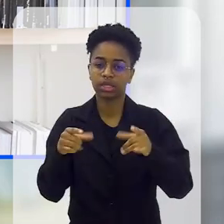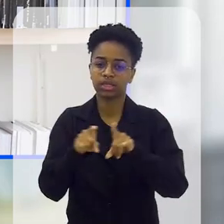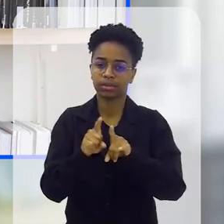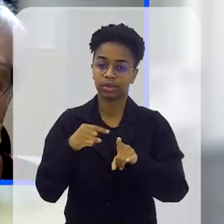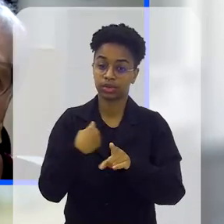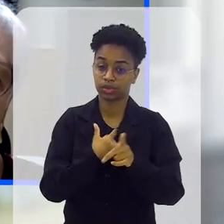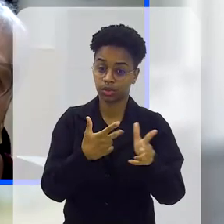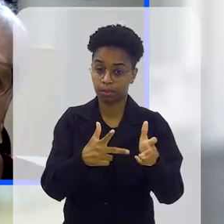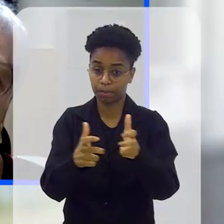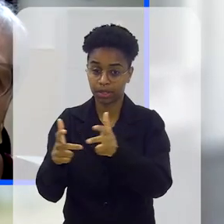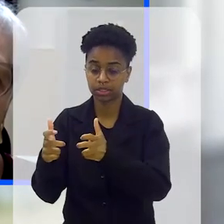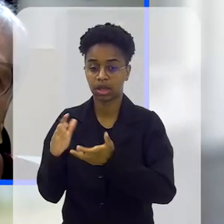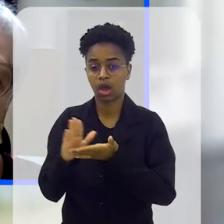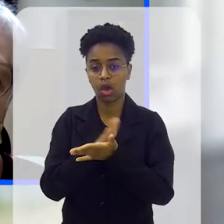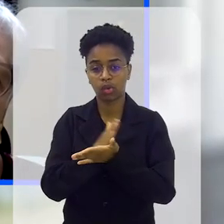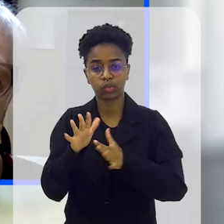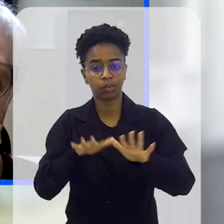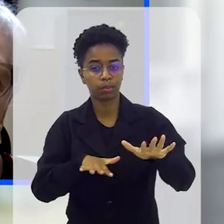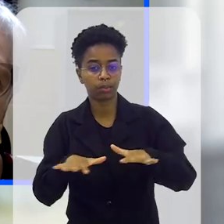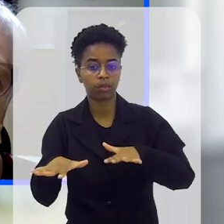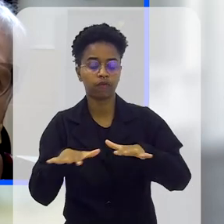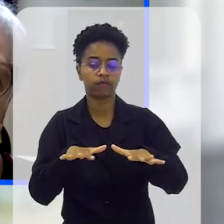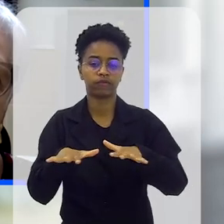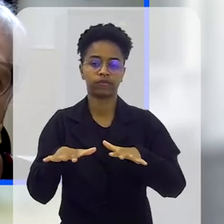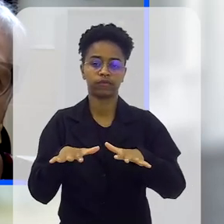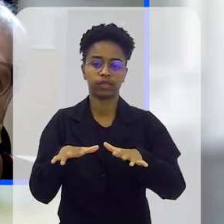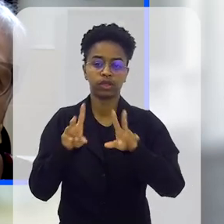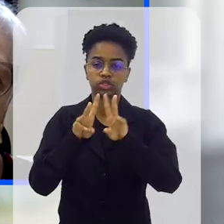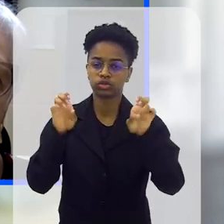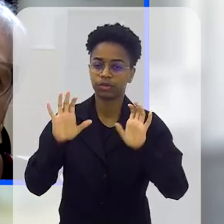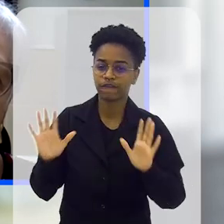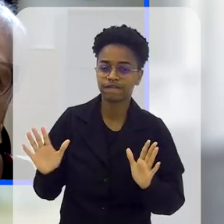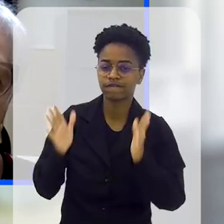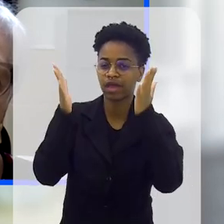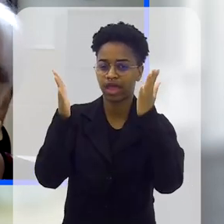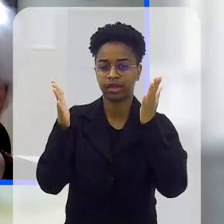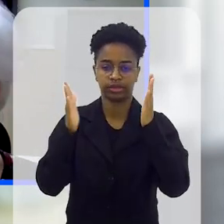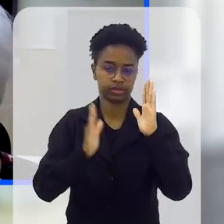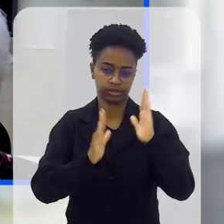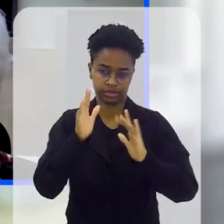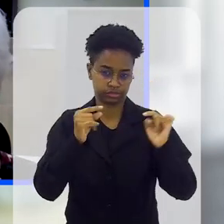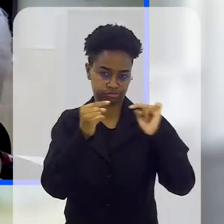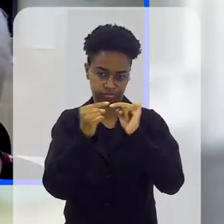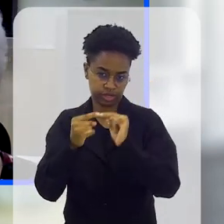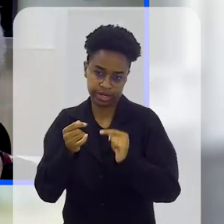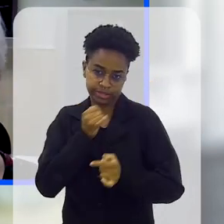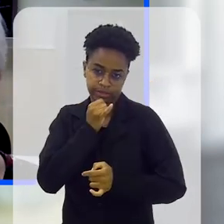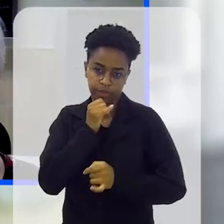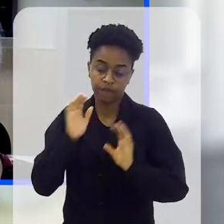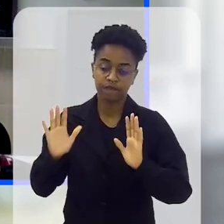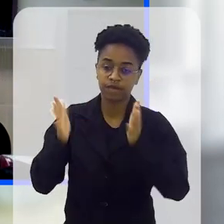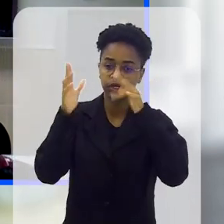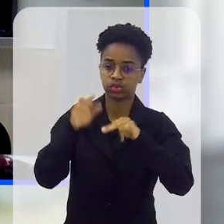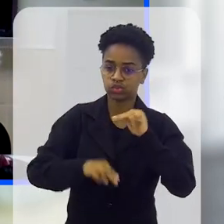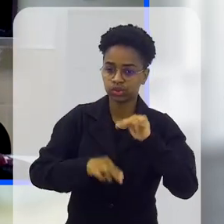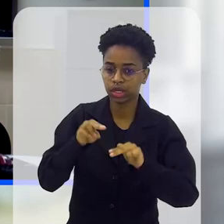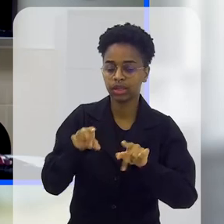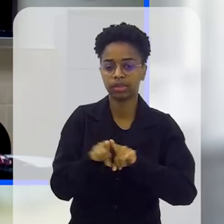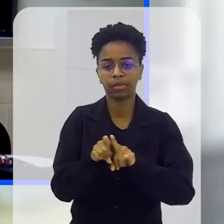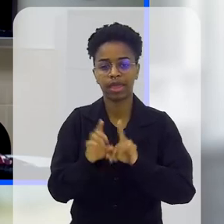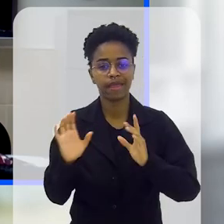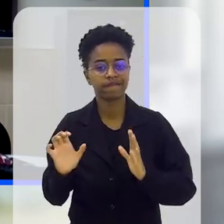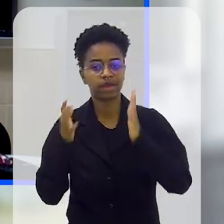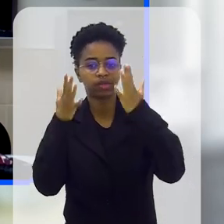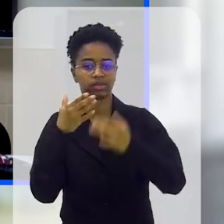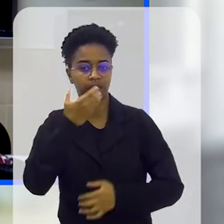apresentar. A gente tem percebido também alguns movimentos em relação a festas sazonais, enfim, faz uma festinha junina, vai lá,